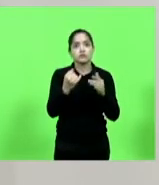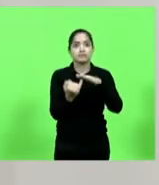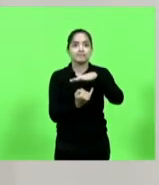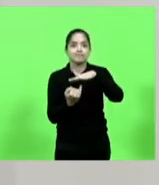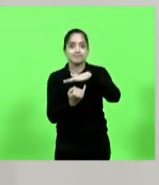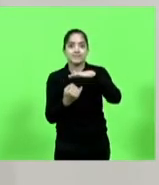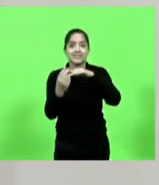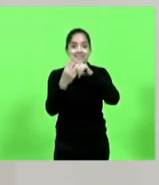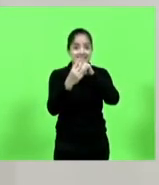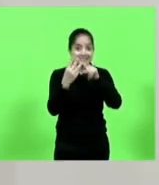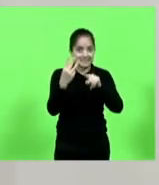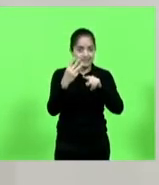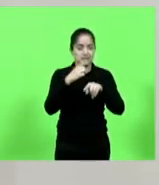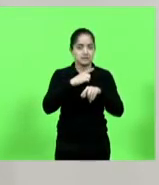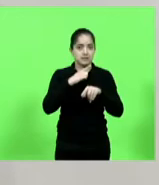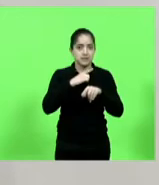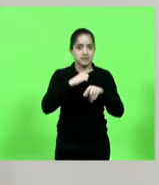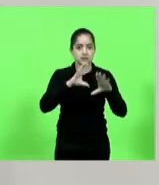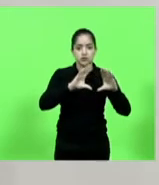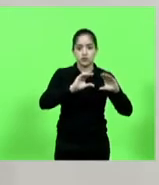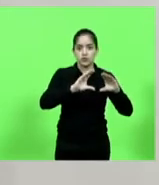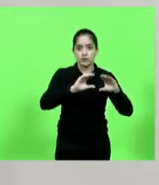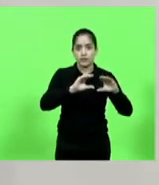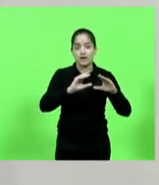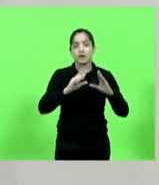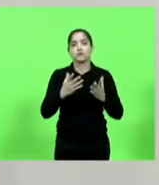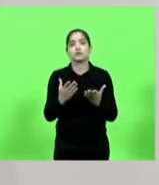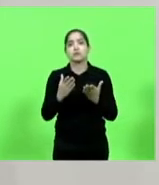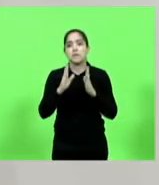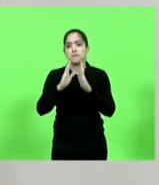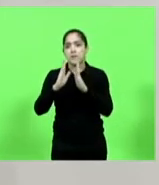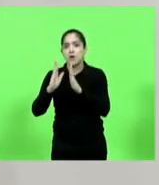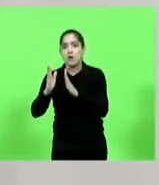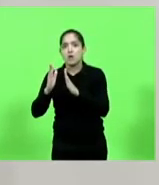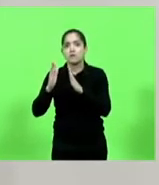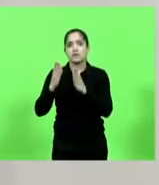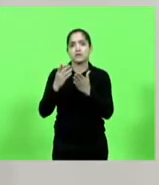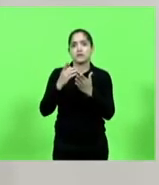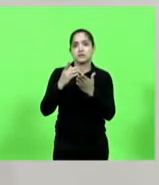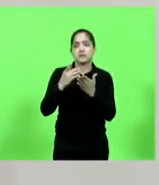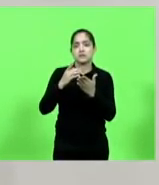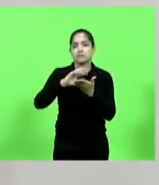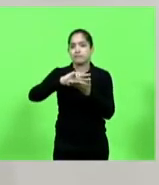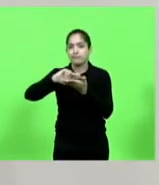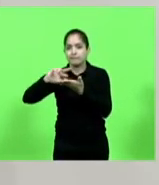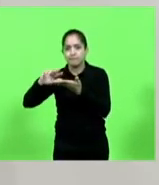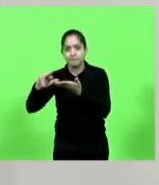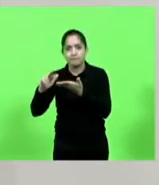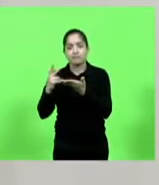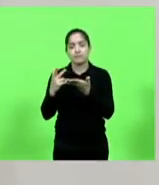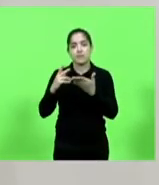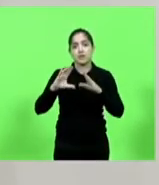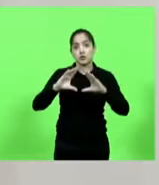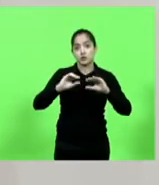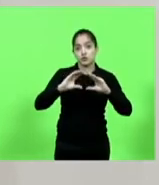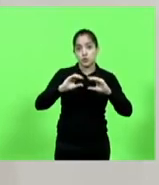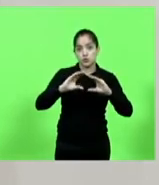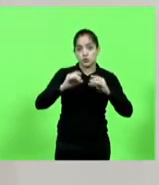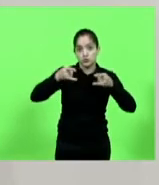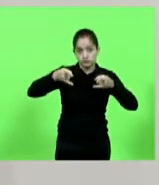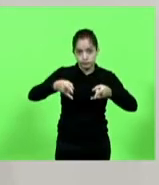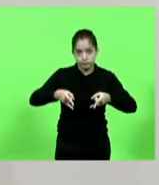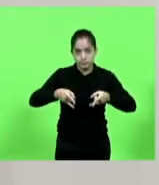estofados que apareceu ali no vídeo, indústria de imóveis e indústria de colchões e mais